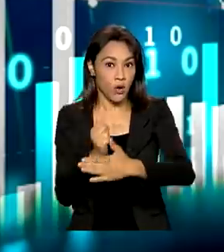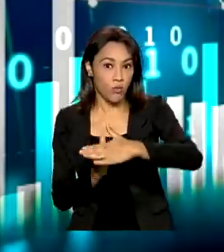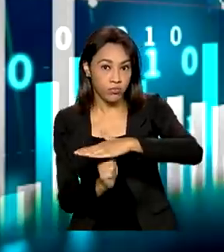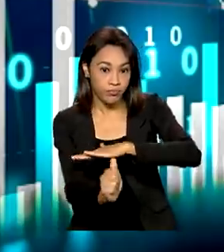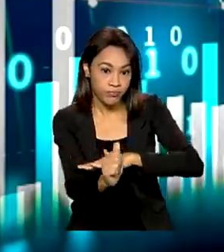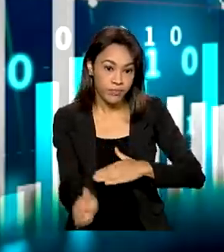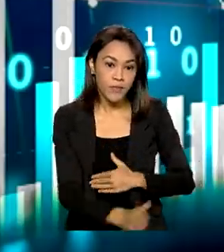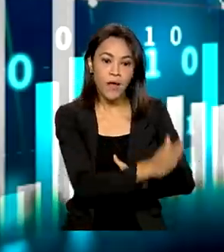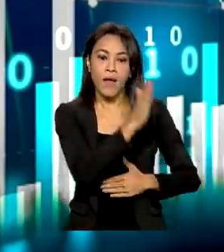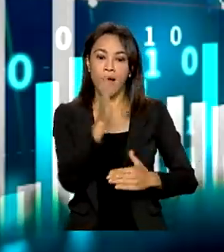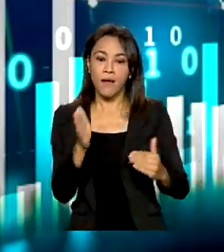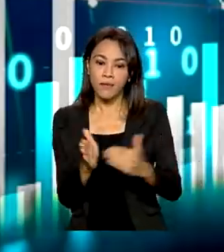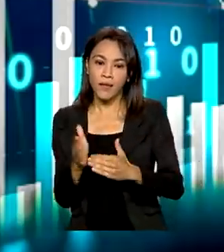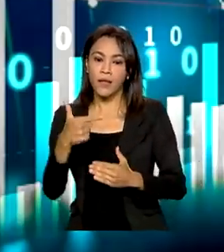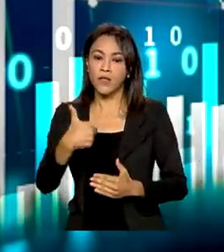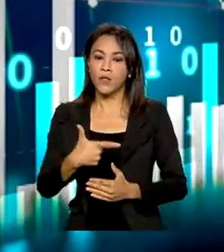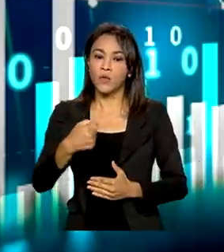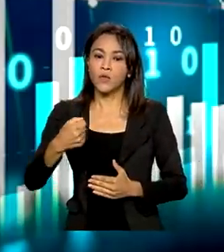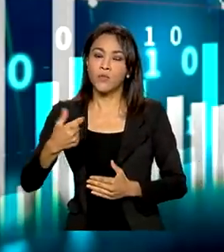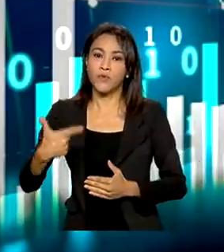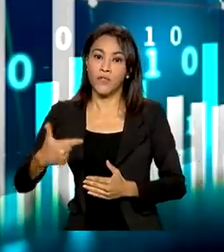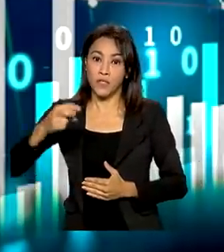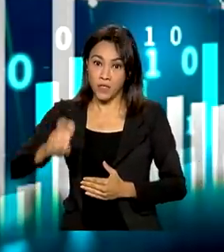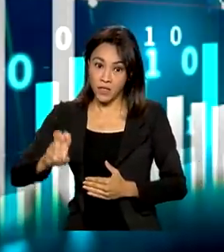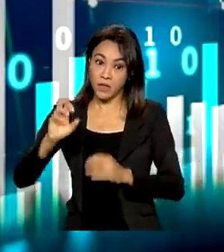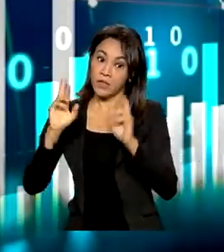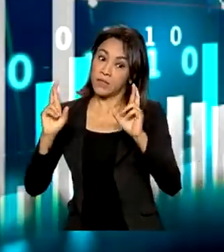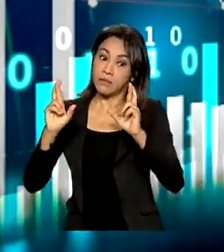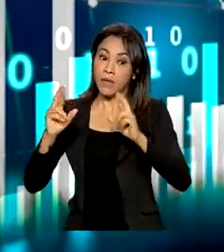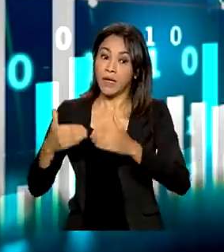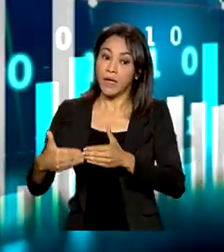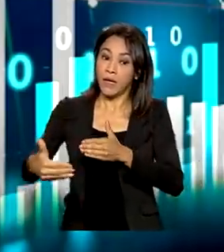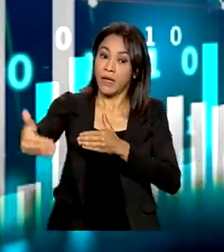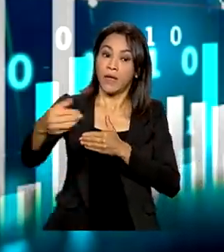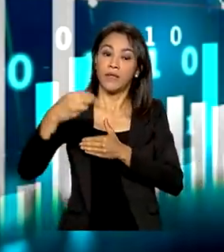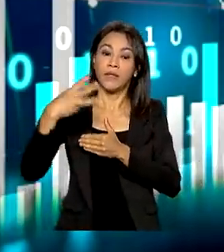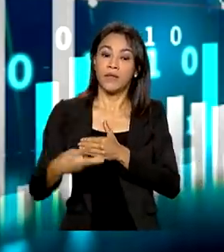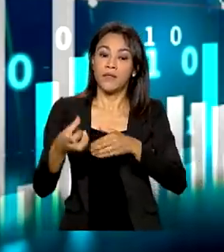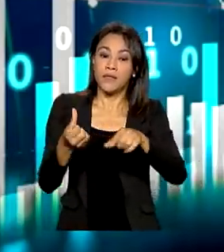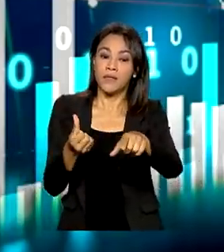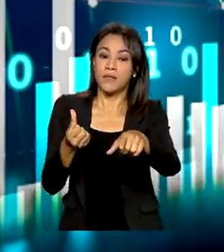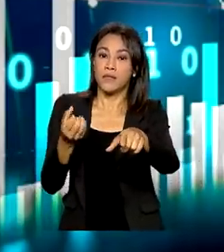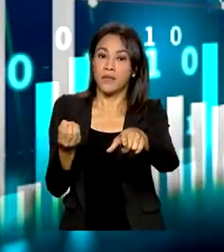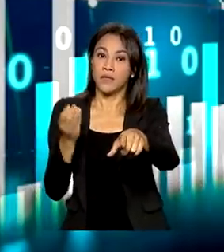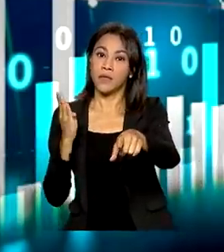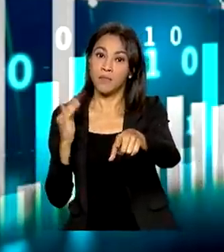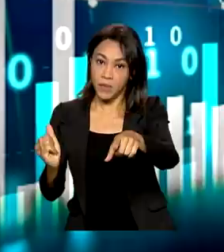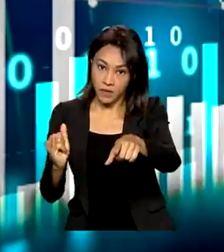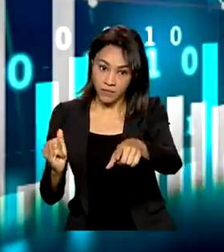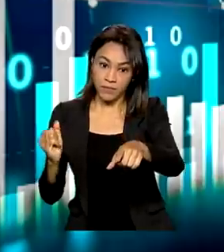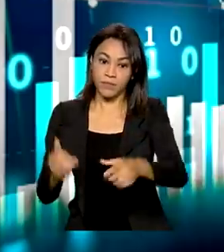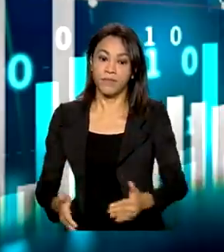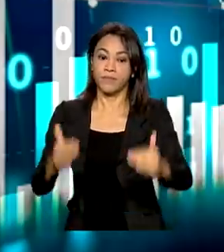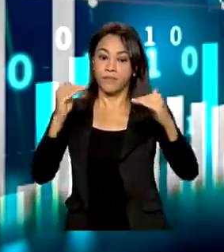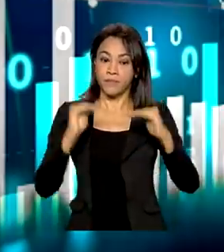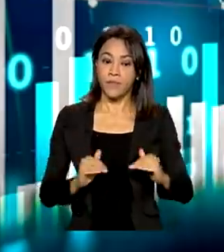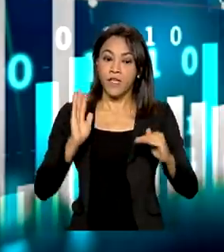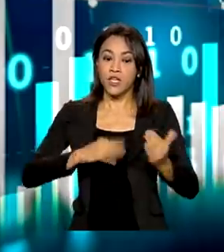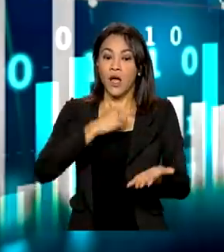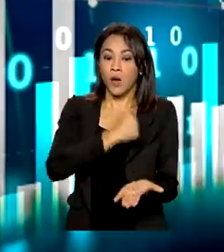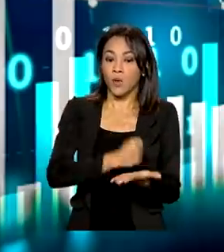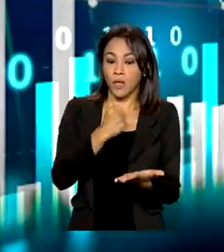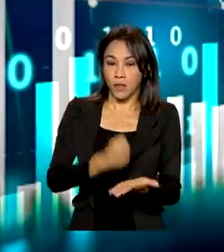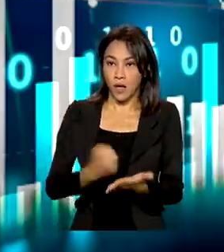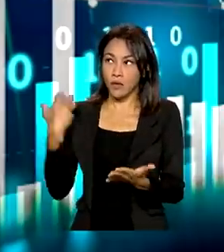2025, o montante esperado é algo em torno de R$ 360 bilhões. Já os investimentos que foram contratados nos últimos